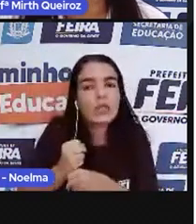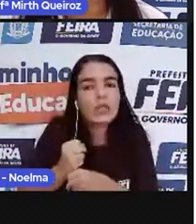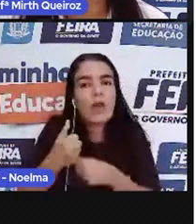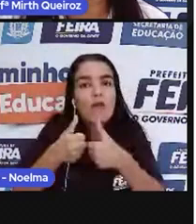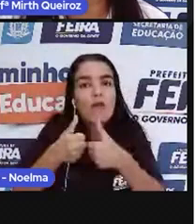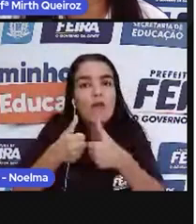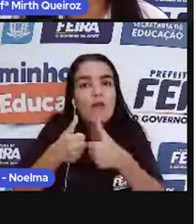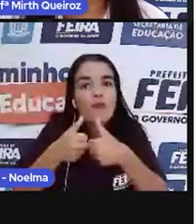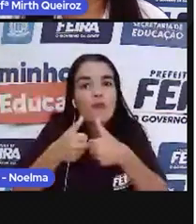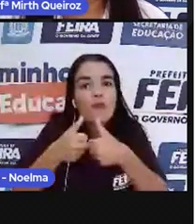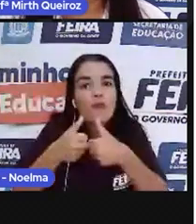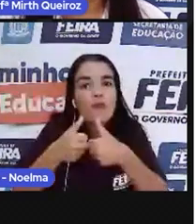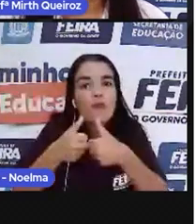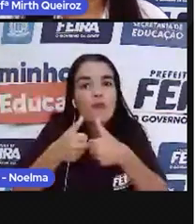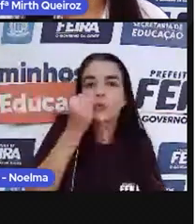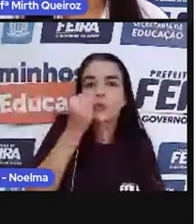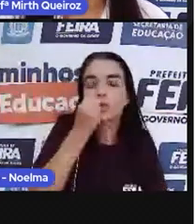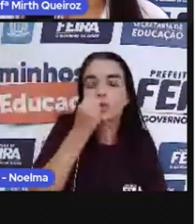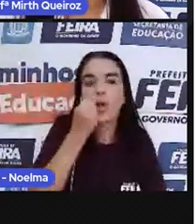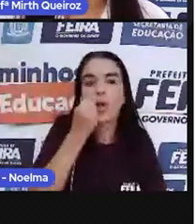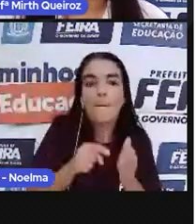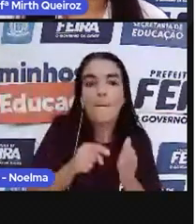produto brasileiro.